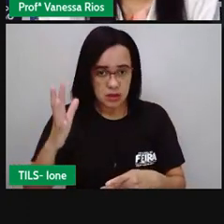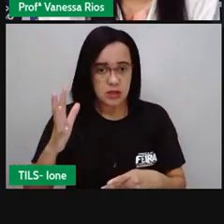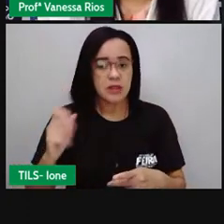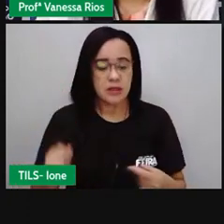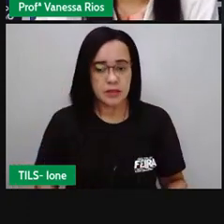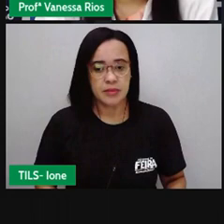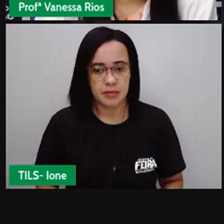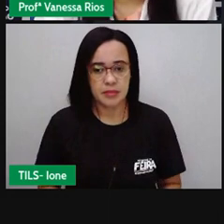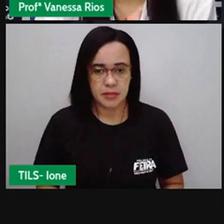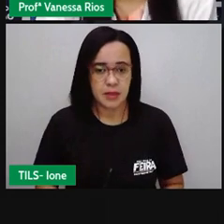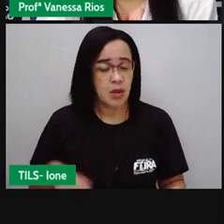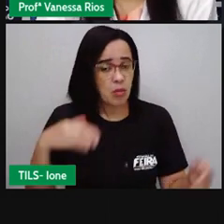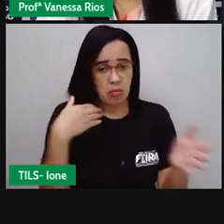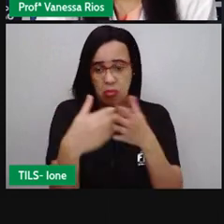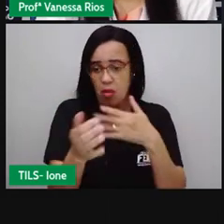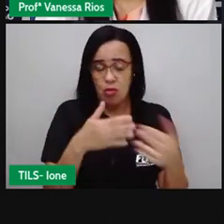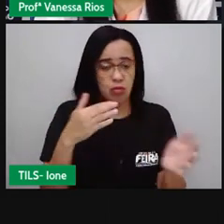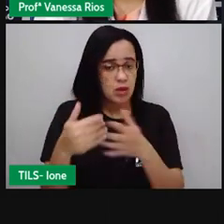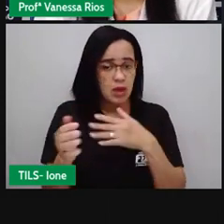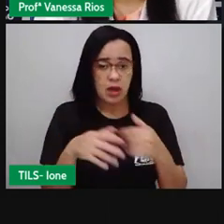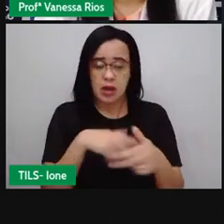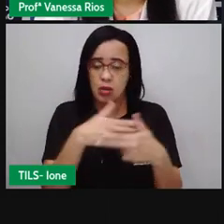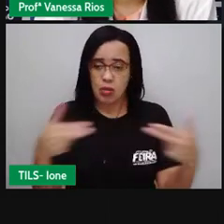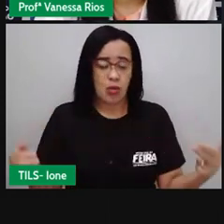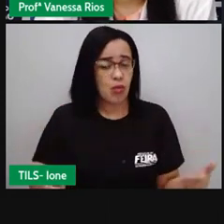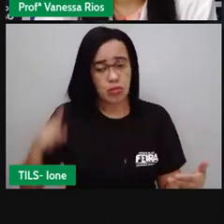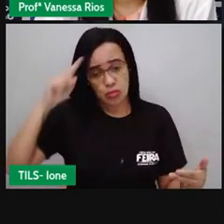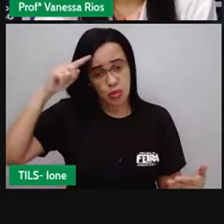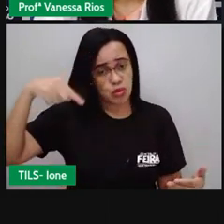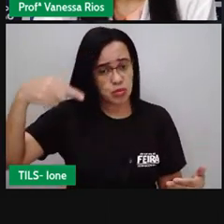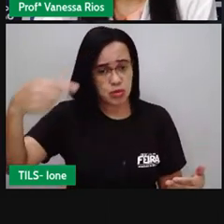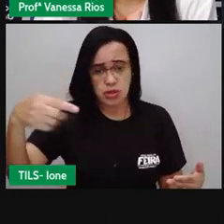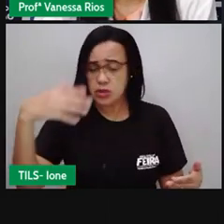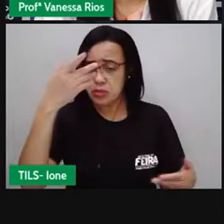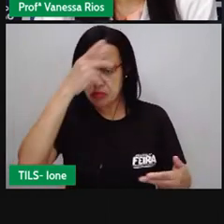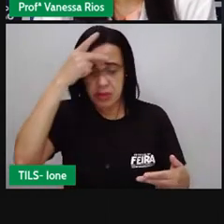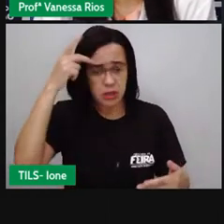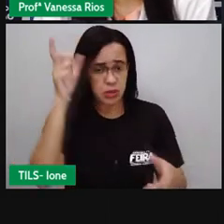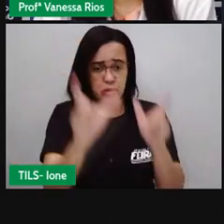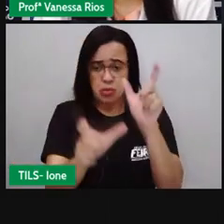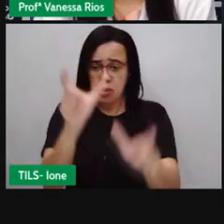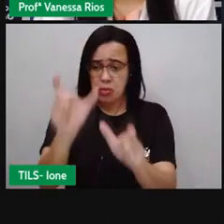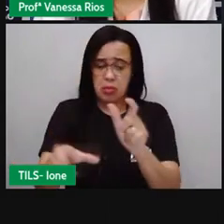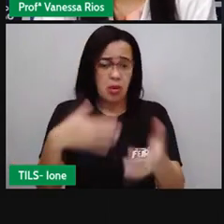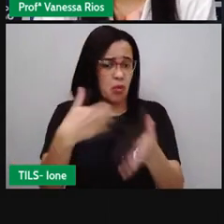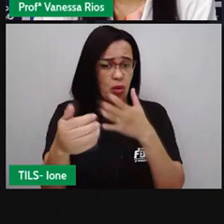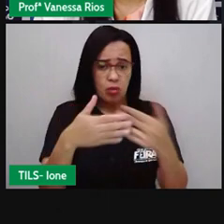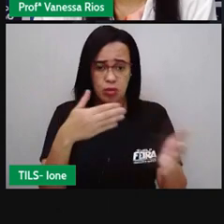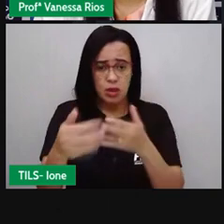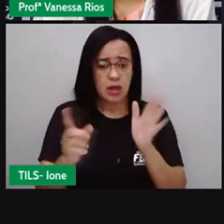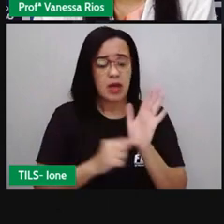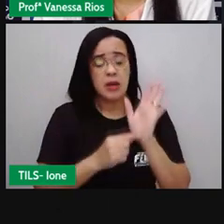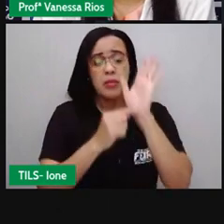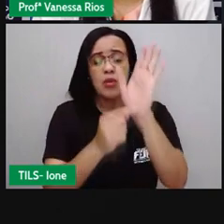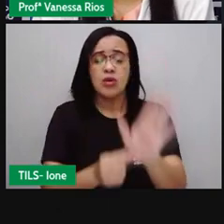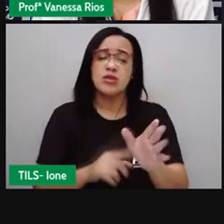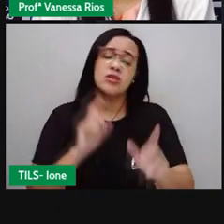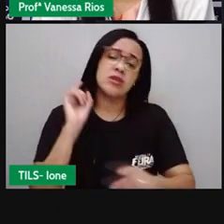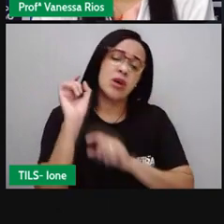acontecimento qualquer, né, do dia a dia de qualquer pessoa, tentando mostrar um detalhe quase